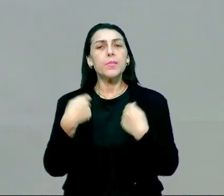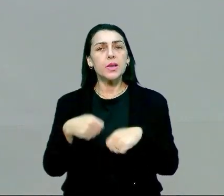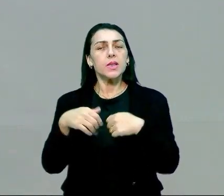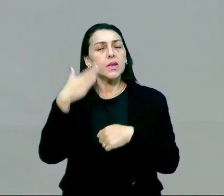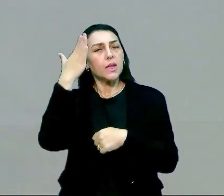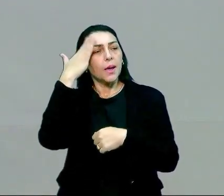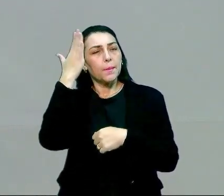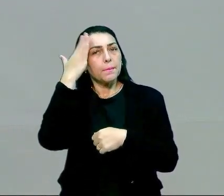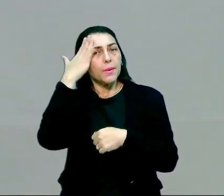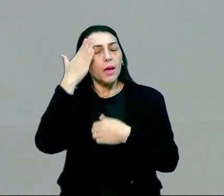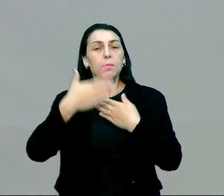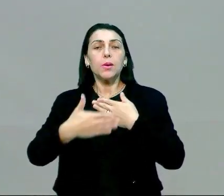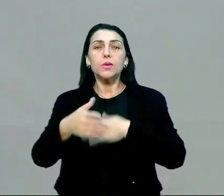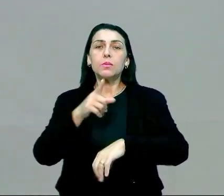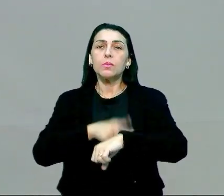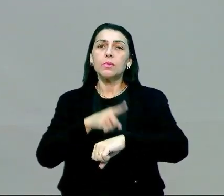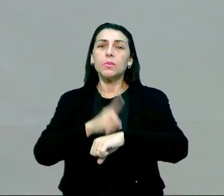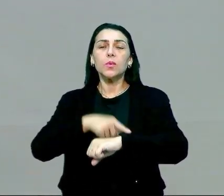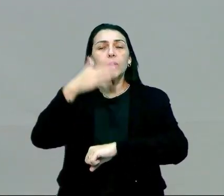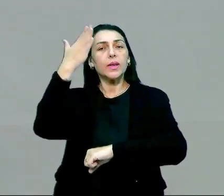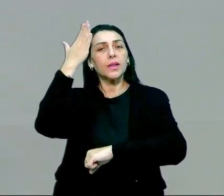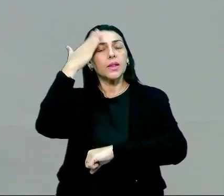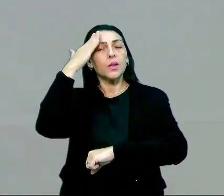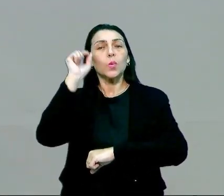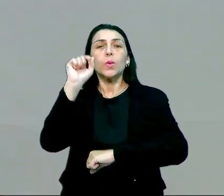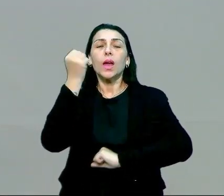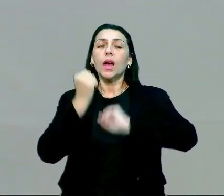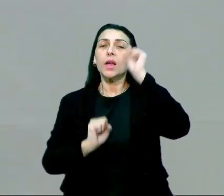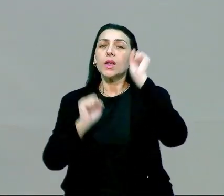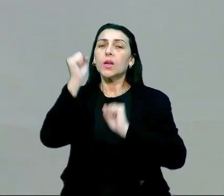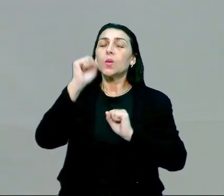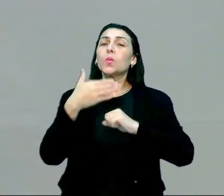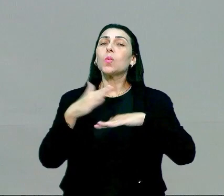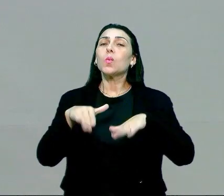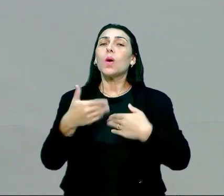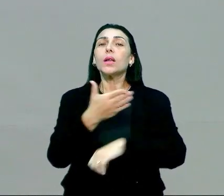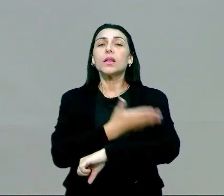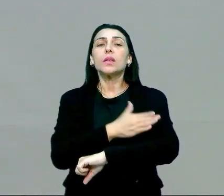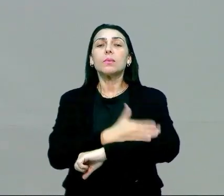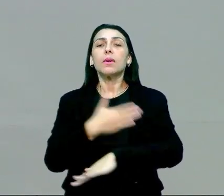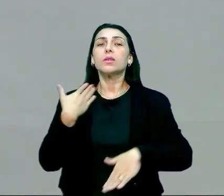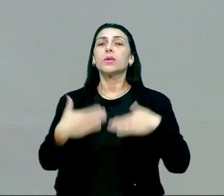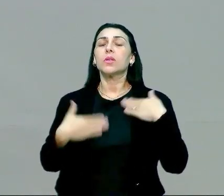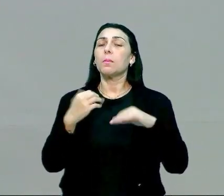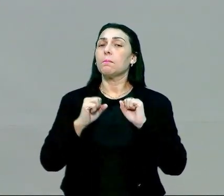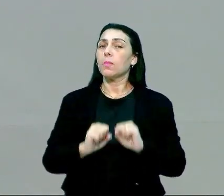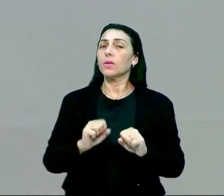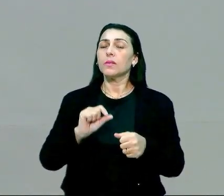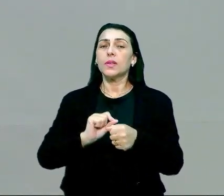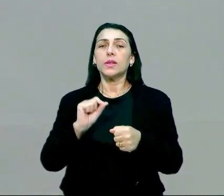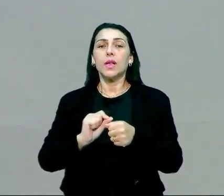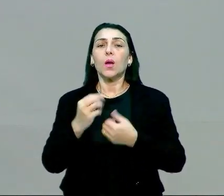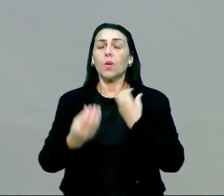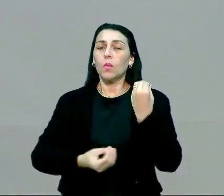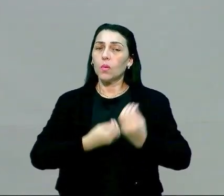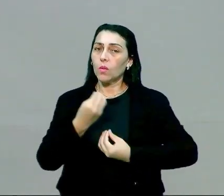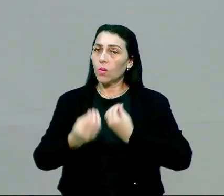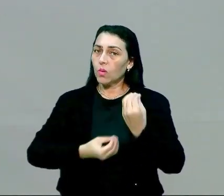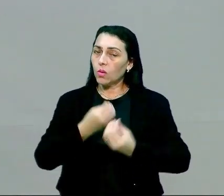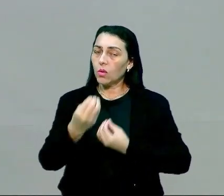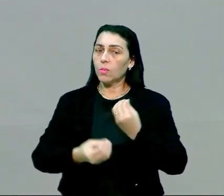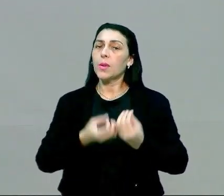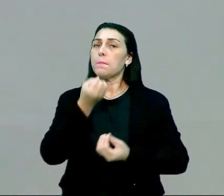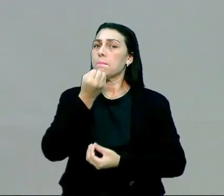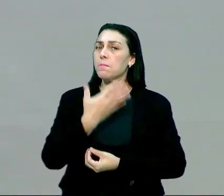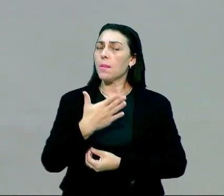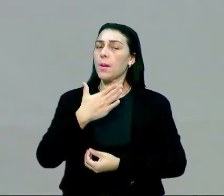direcionamento. A partir do momento que eu compreendo o é atividade física, quais são essas práticas corporais que eu posso desenvolver e como elas vão ser